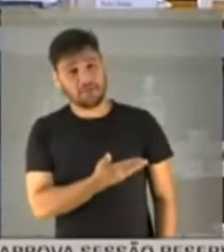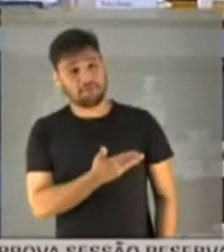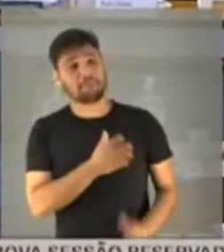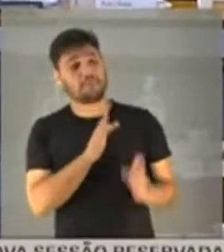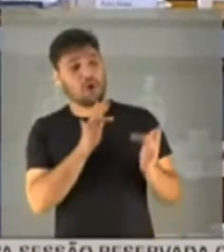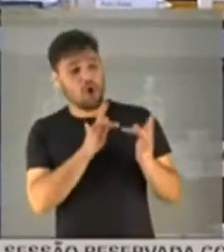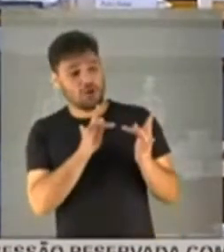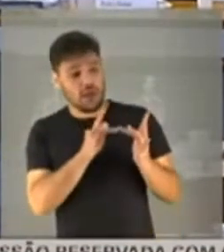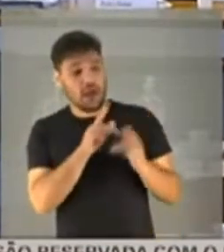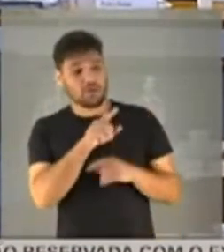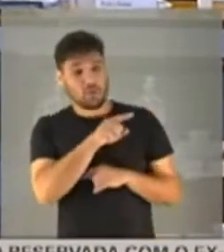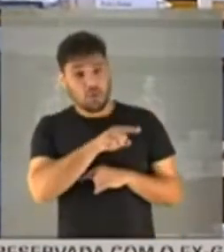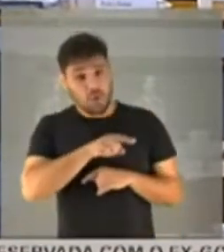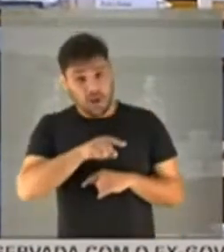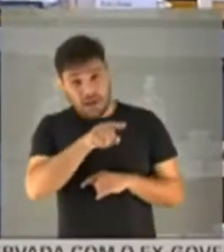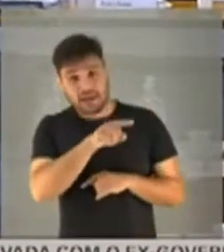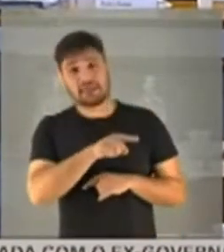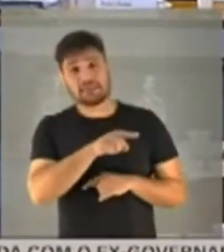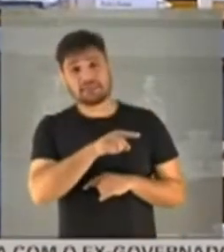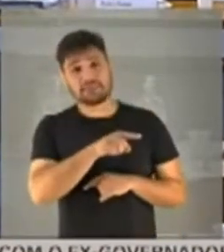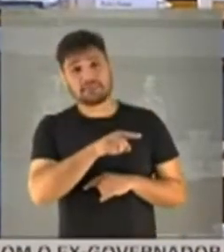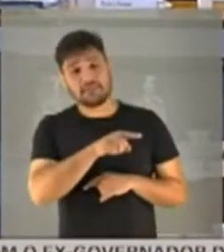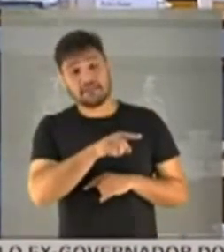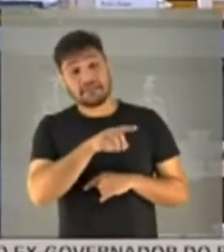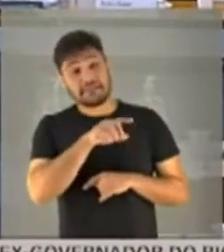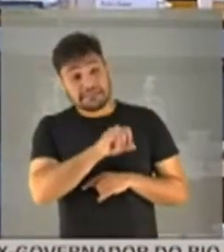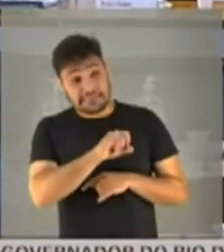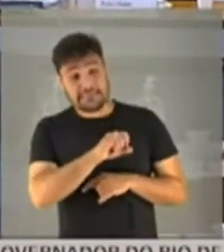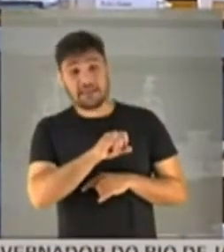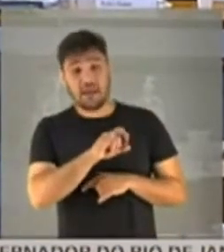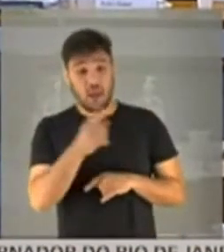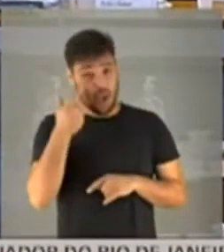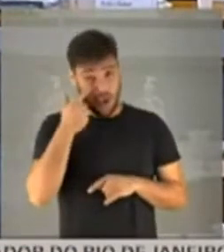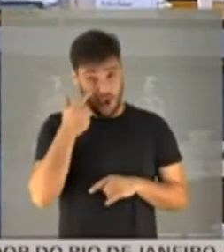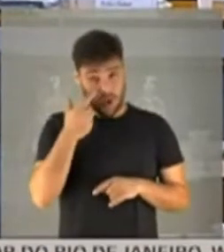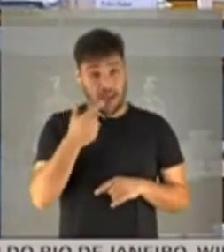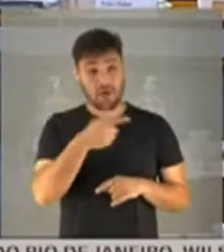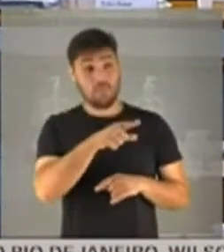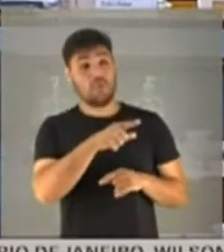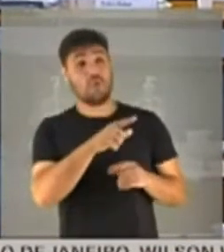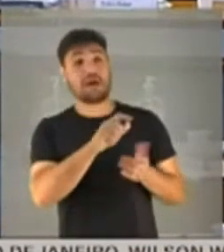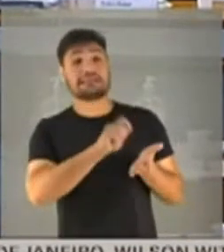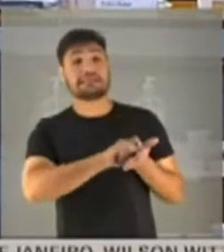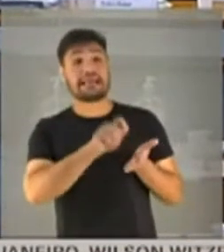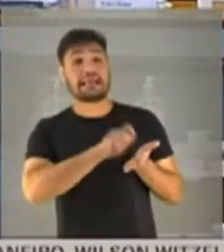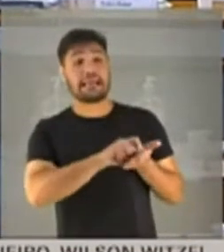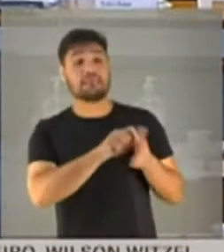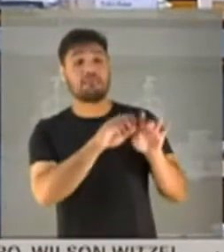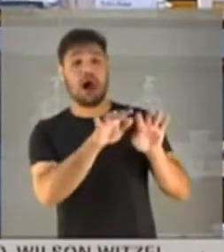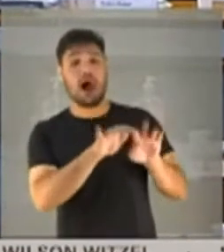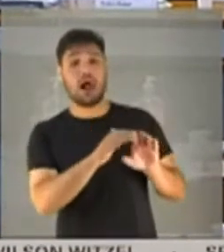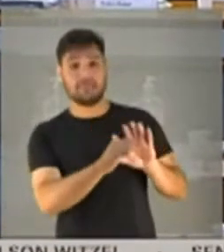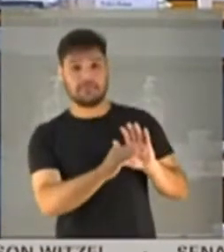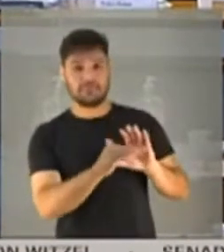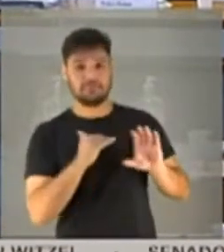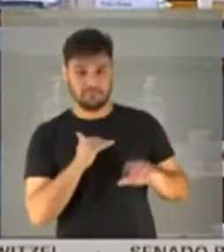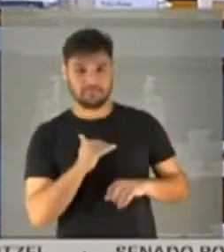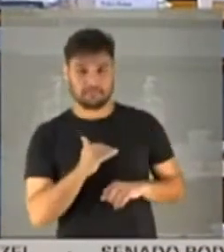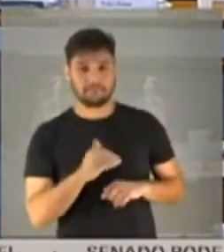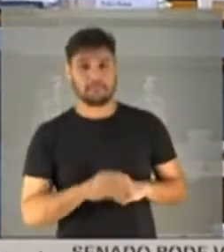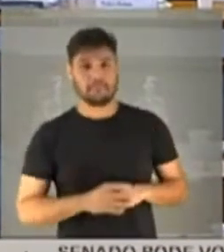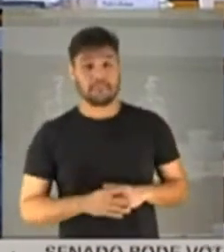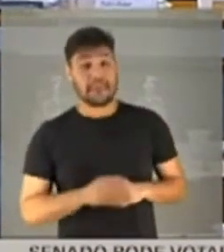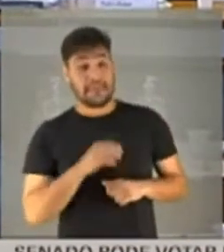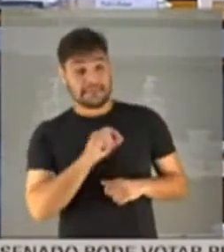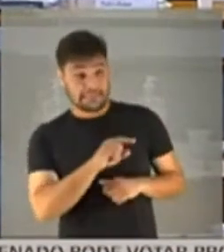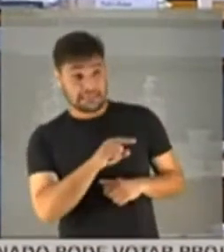entre em contato com os advogados, caso, e eu quero isso por escrito, por favor, para que eles respondam por escrito para a